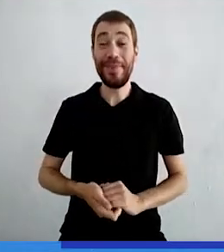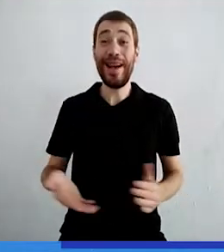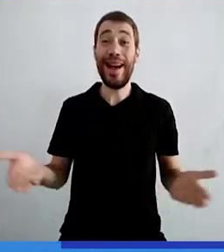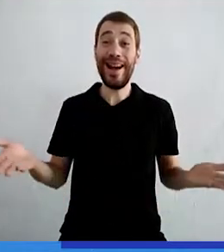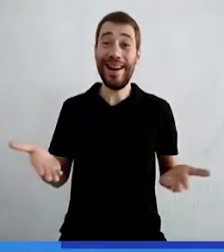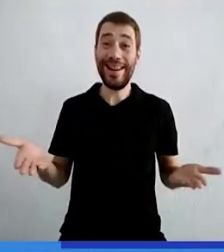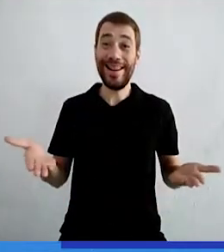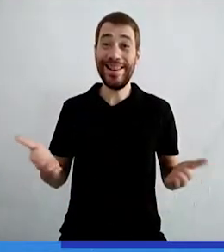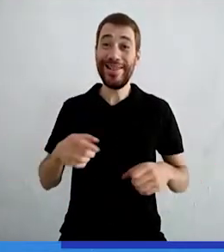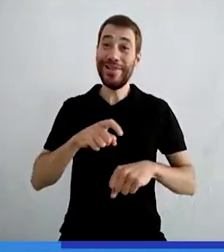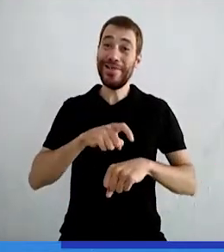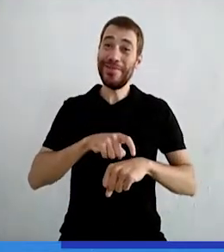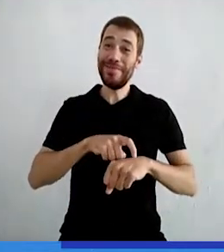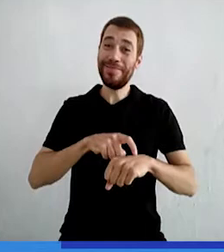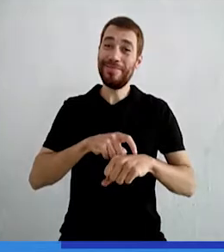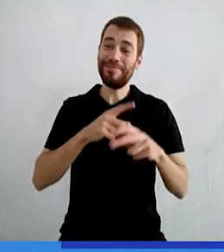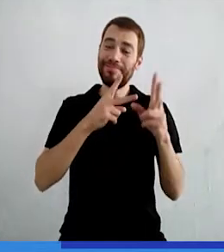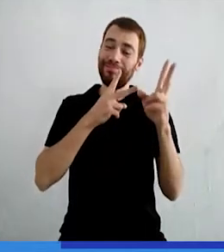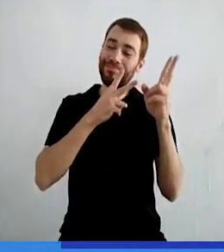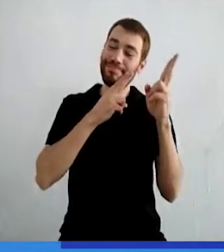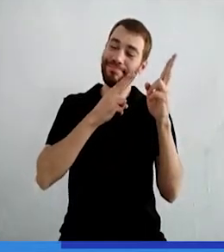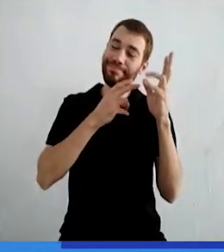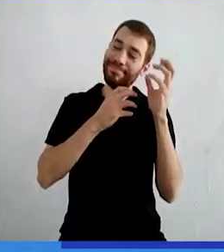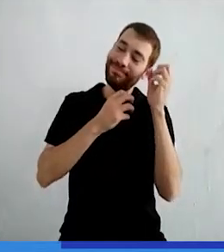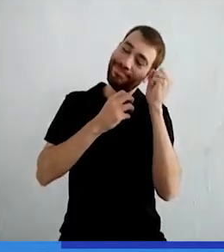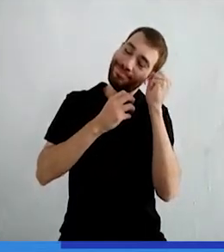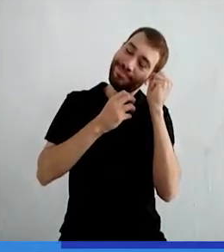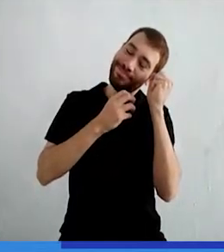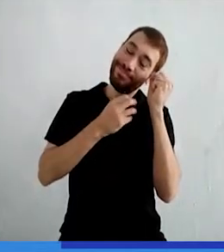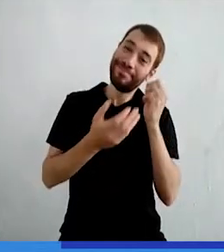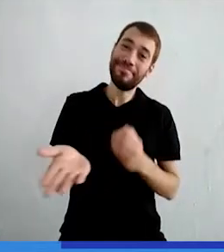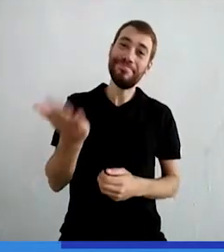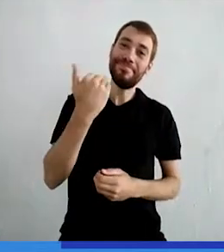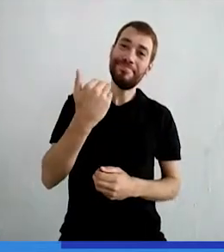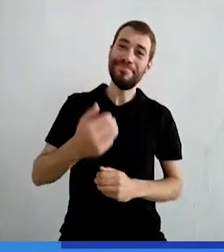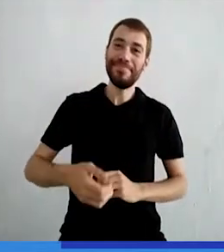Agora é hora de dormir Vamos?